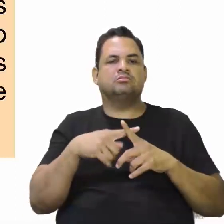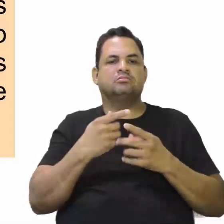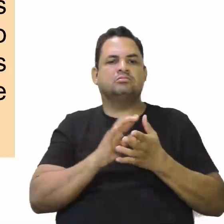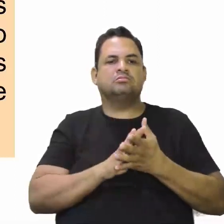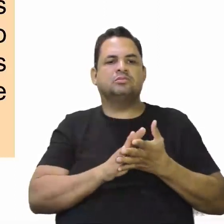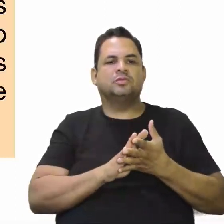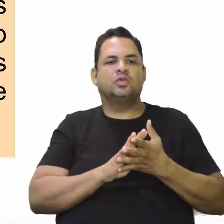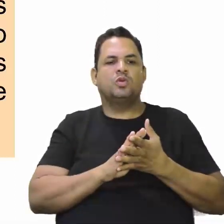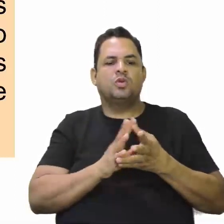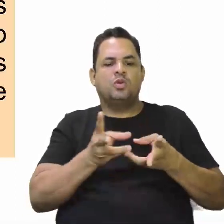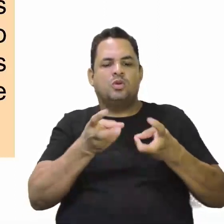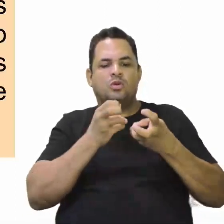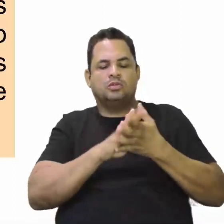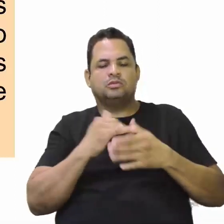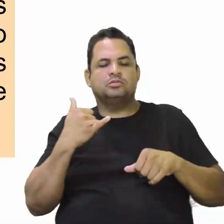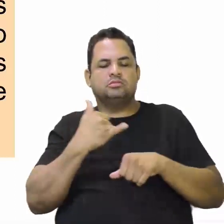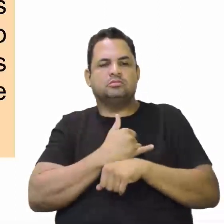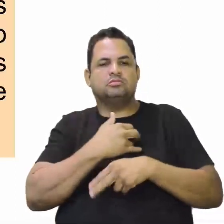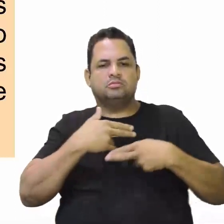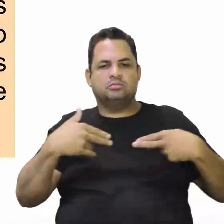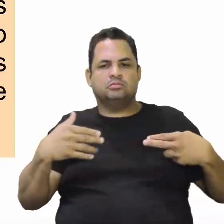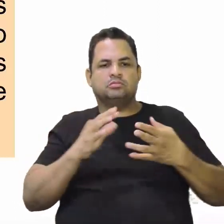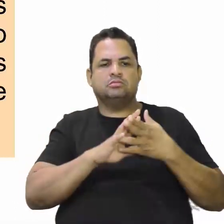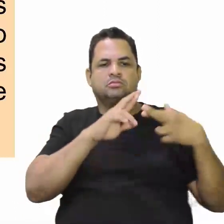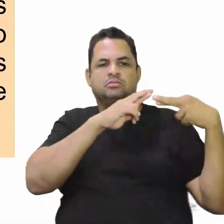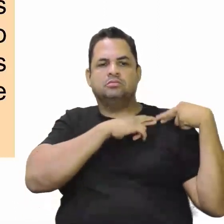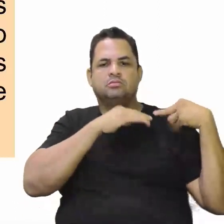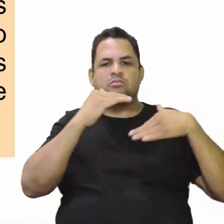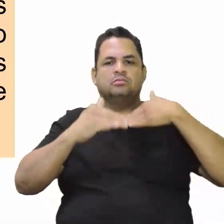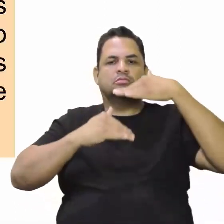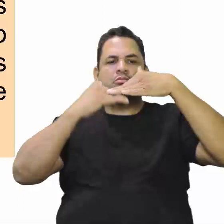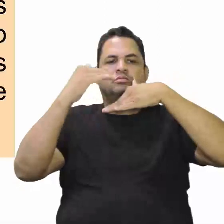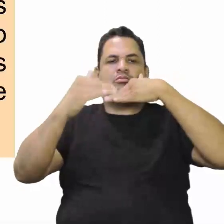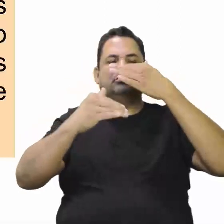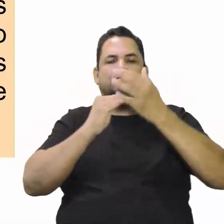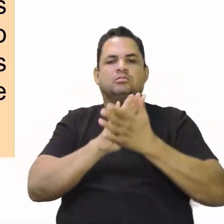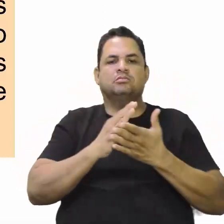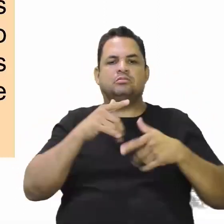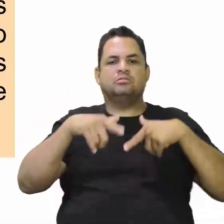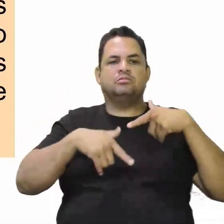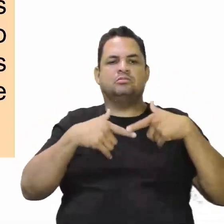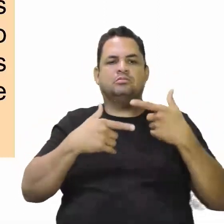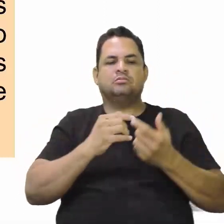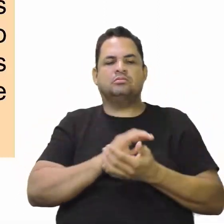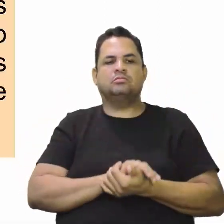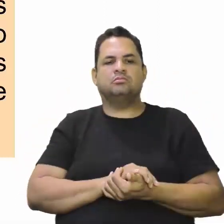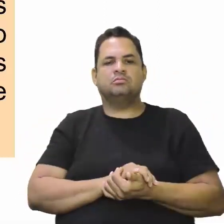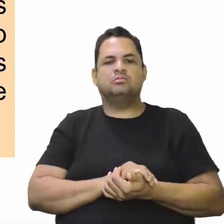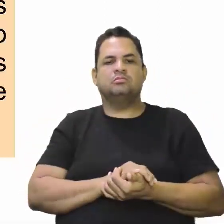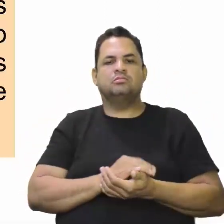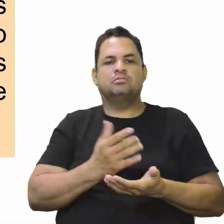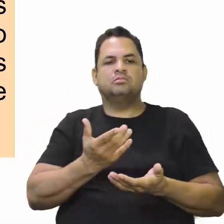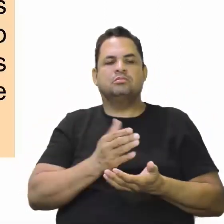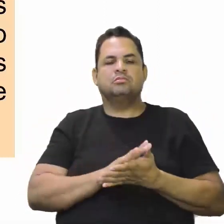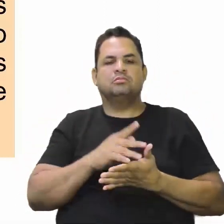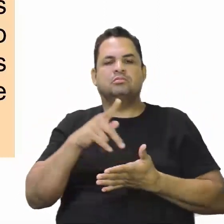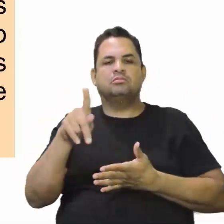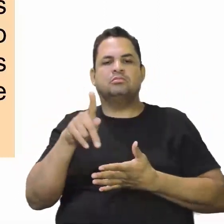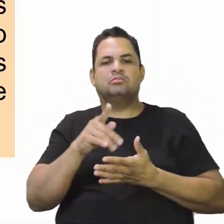mineração, ela torna-se responsável pelo desenvolvimento da atividade secundária que vai ser para